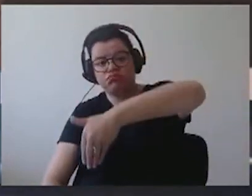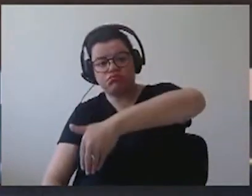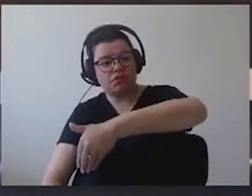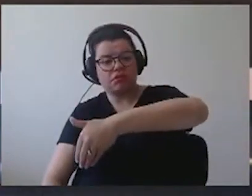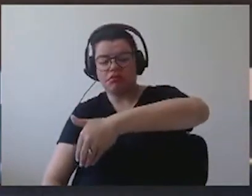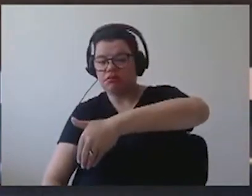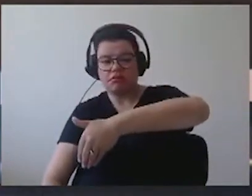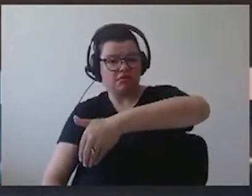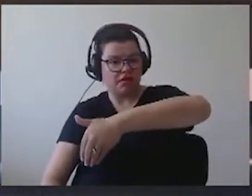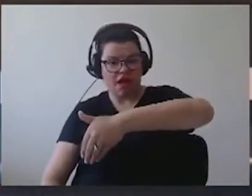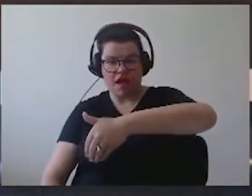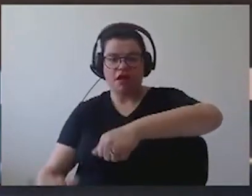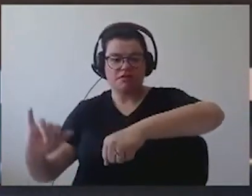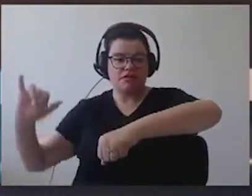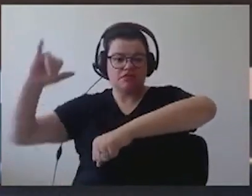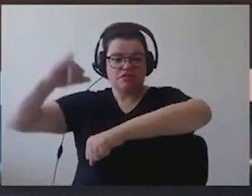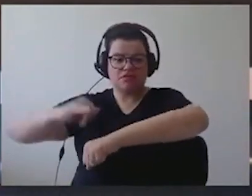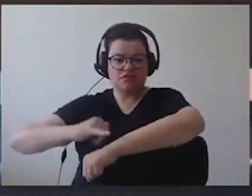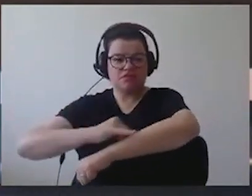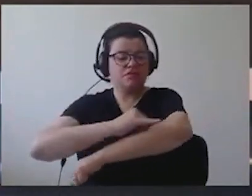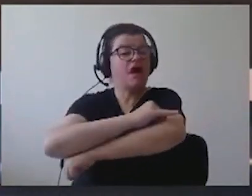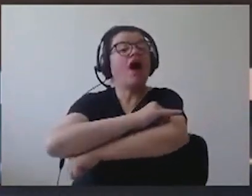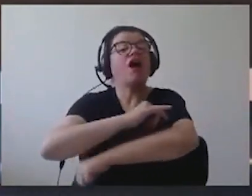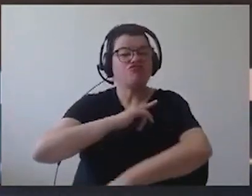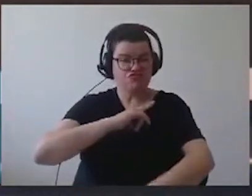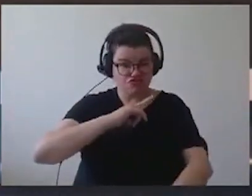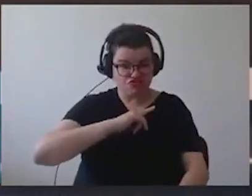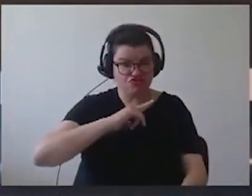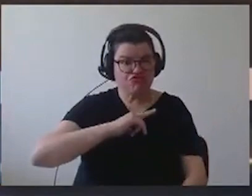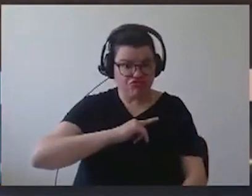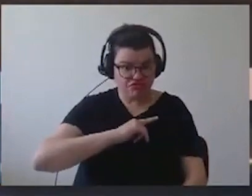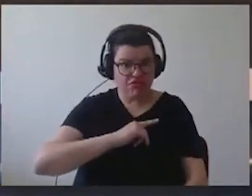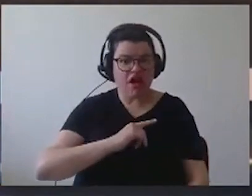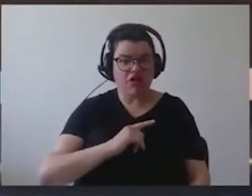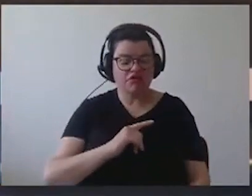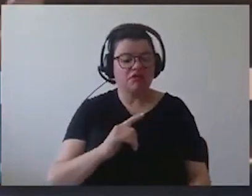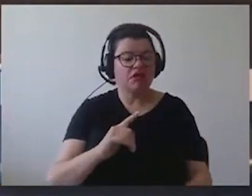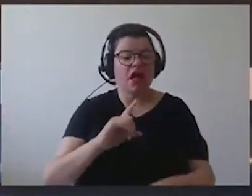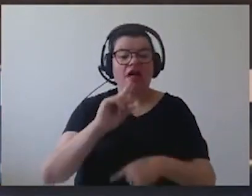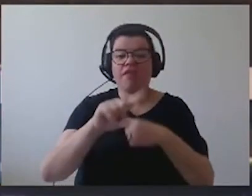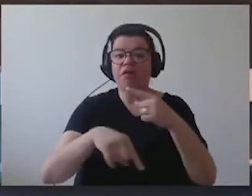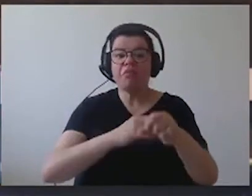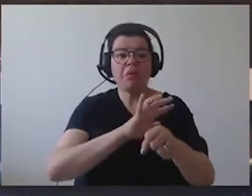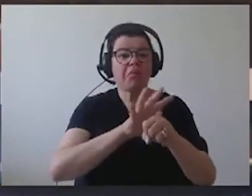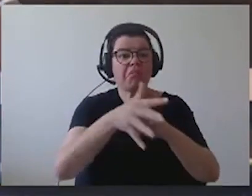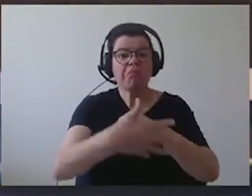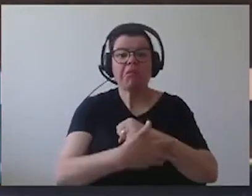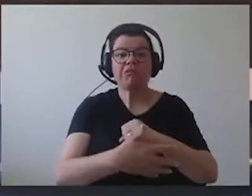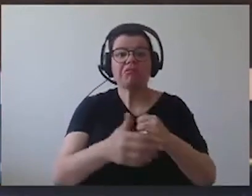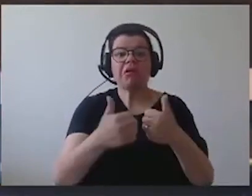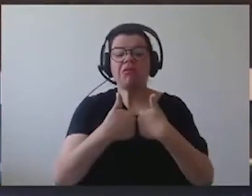Nós tínhamos uma linha que fazia isso. Depois da pandemia, essa linha foi extinta.